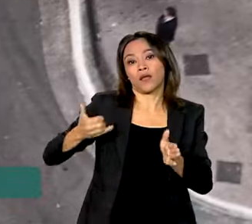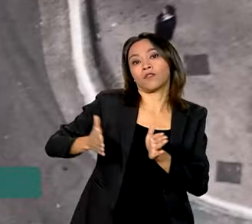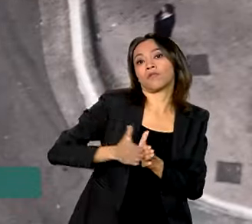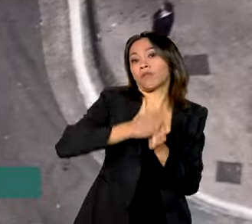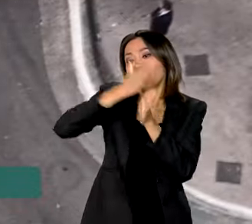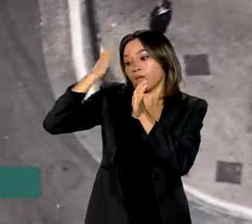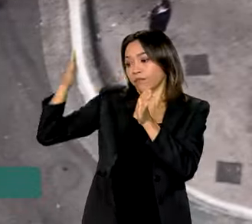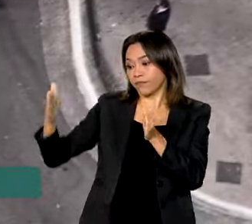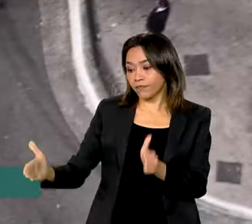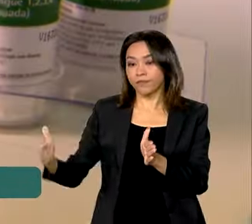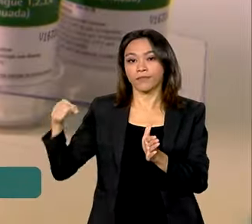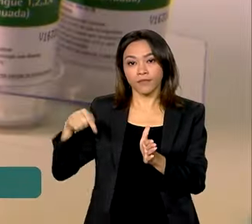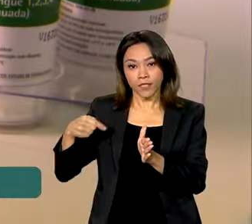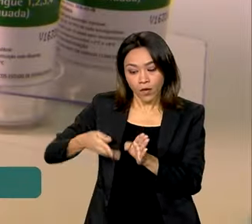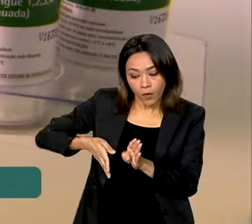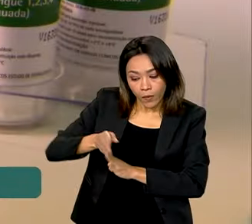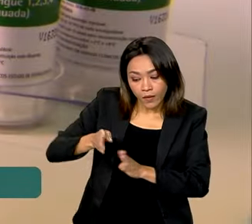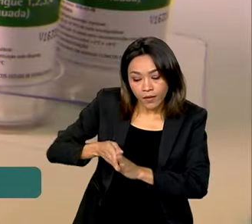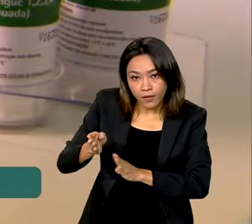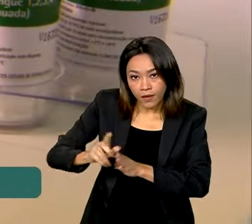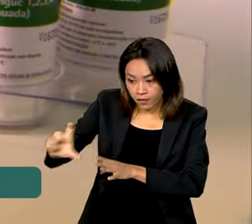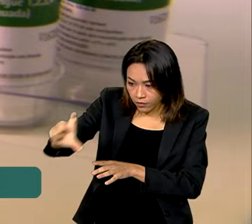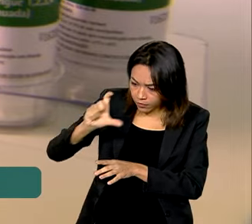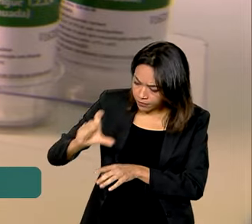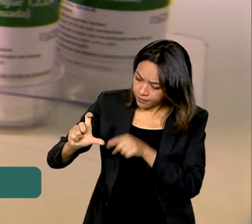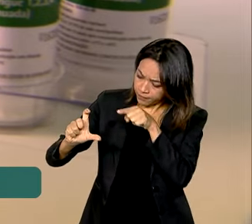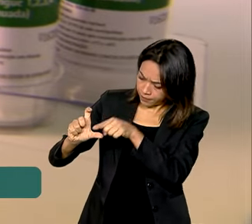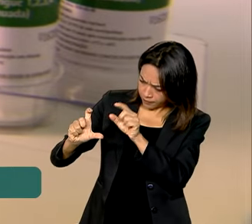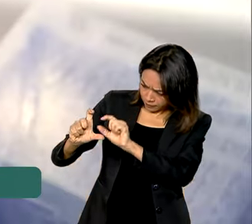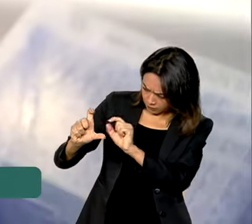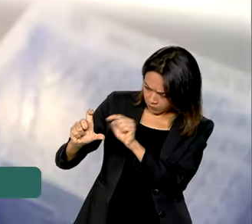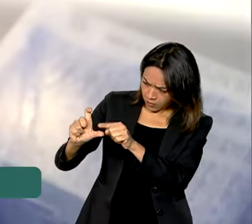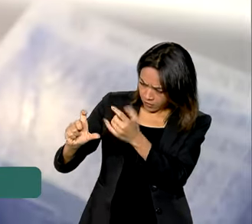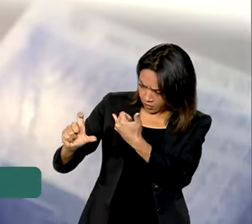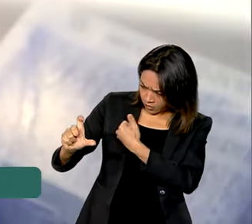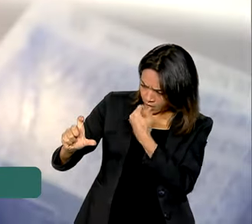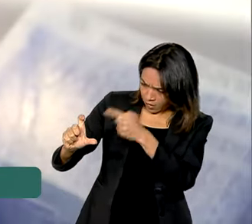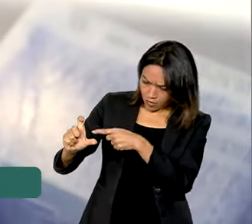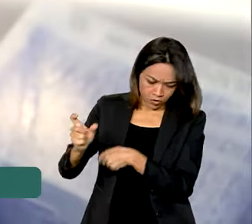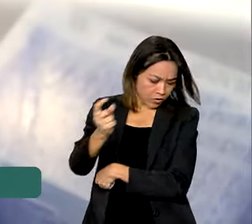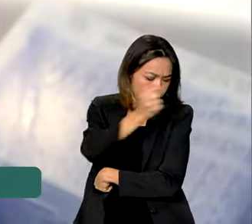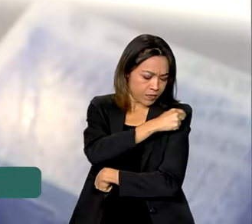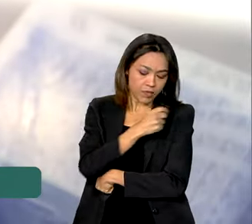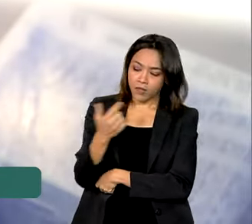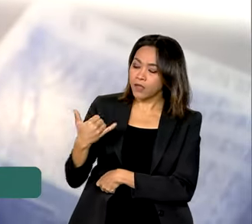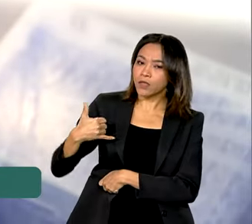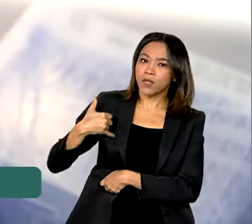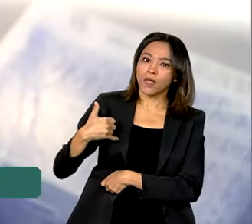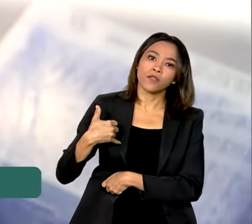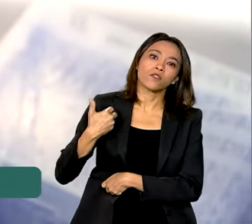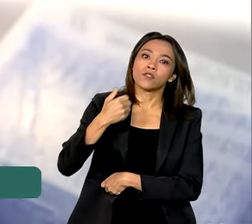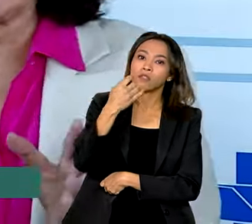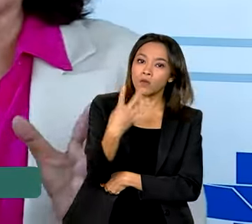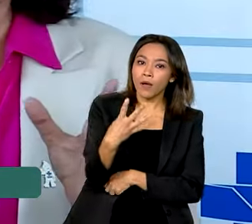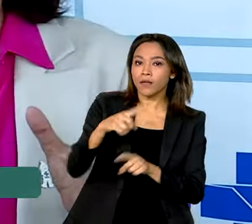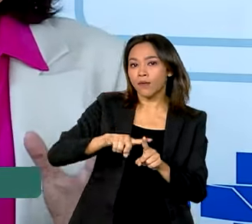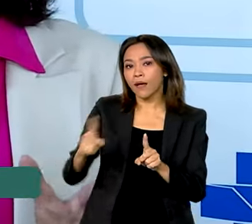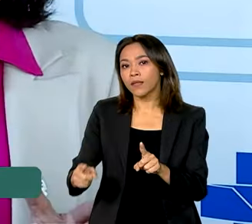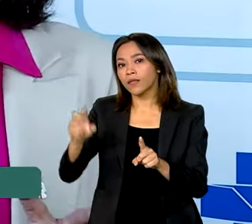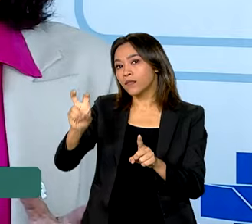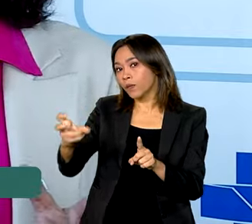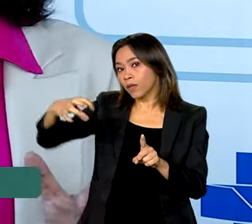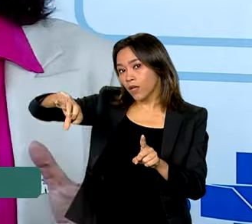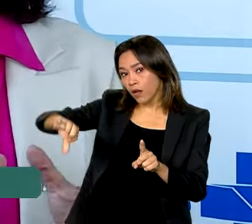especificado pelo fabricante na bula da vacina da dengue, que vai dos 4 aos 59 anos. É